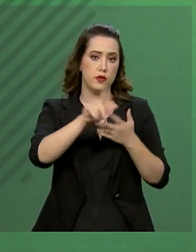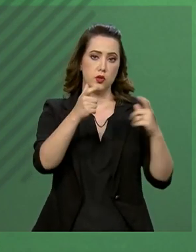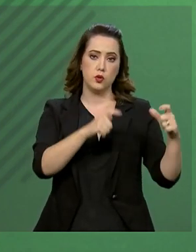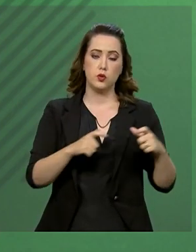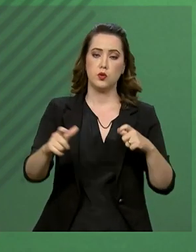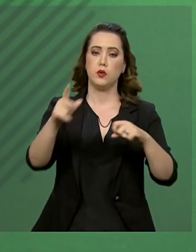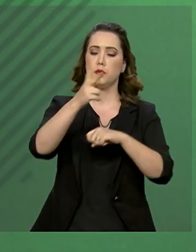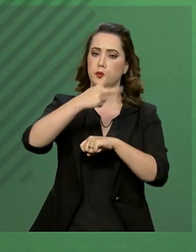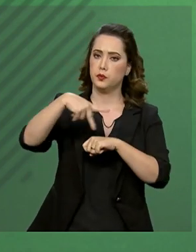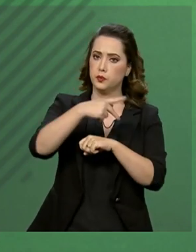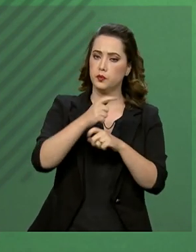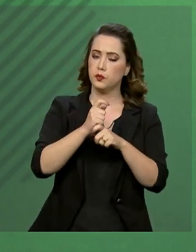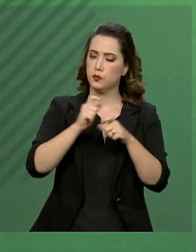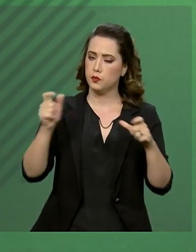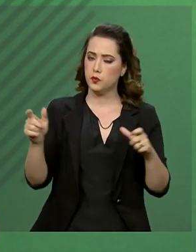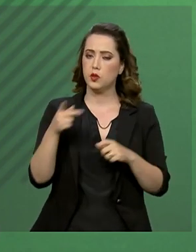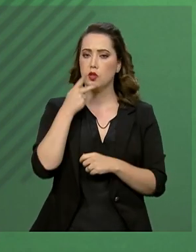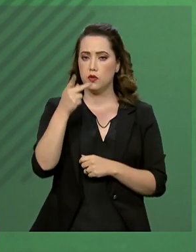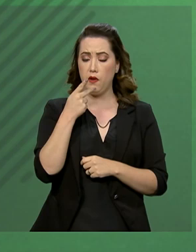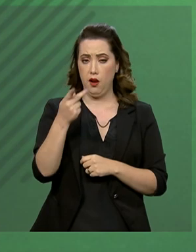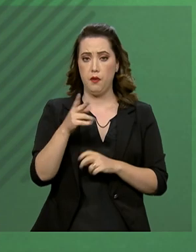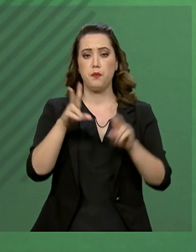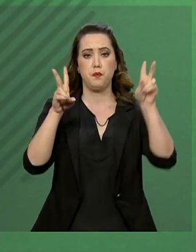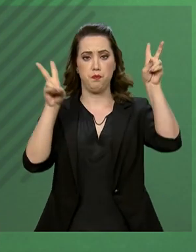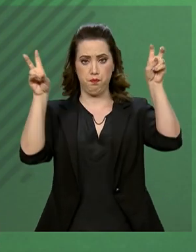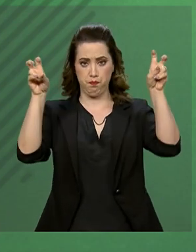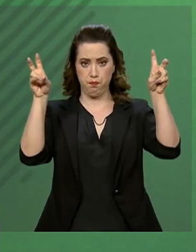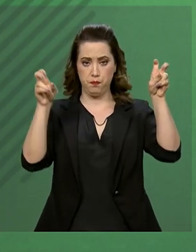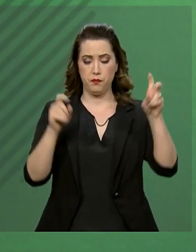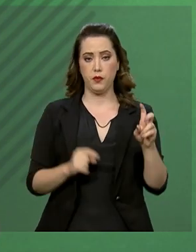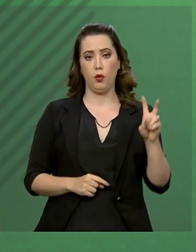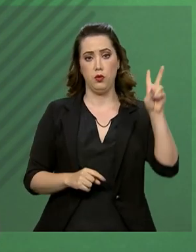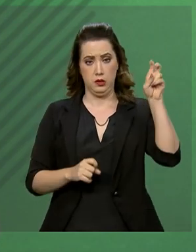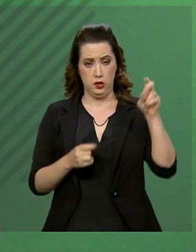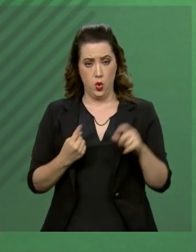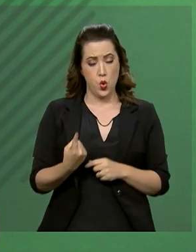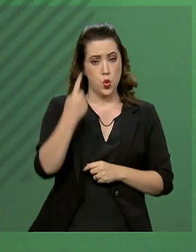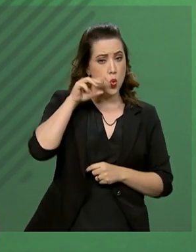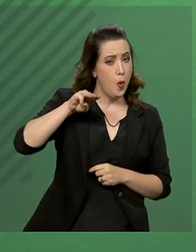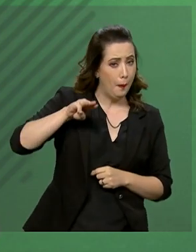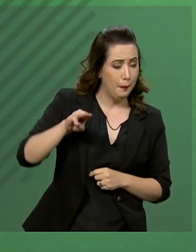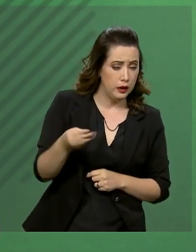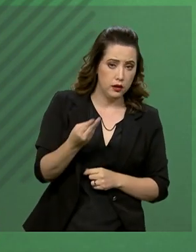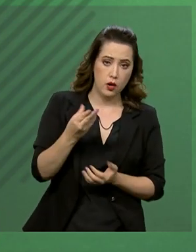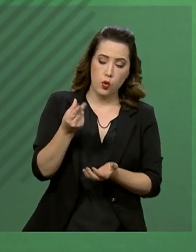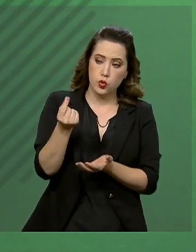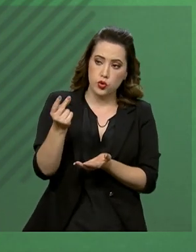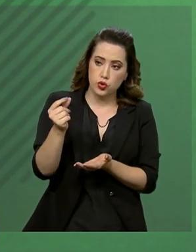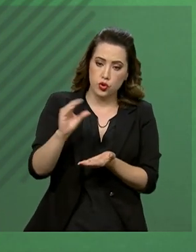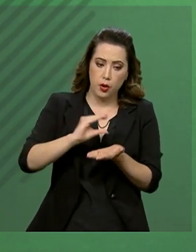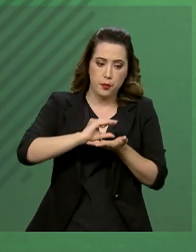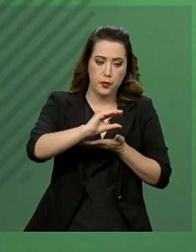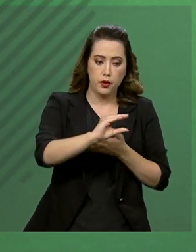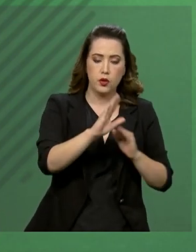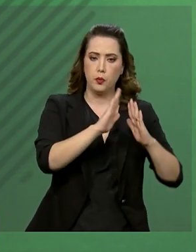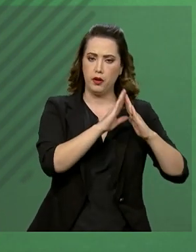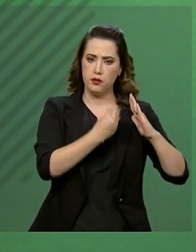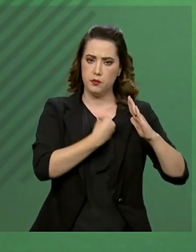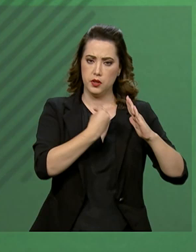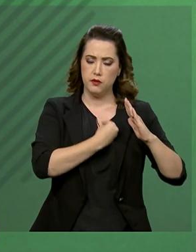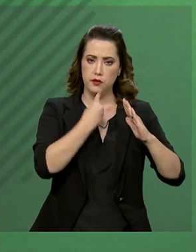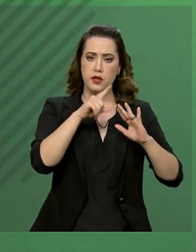país. Abro aspas. Para cada 1 milhão de investimento no programa habitacional,